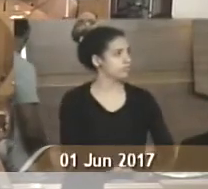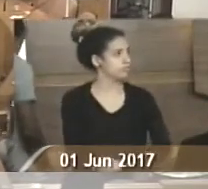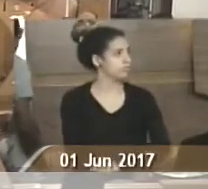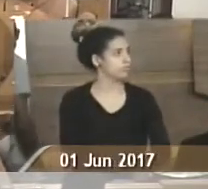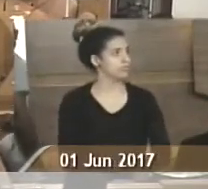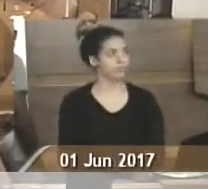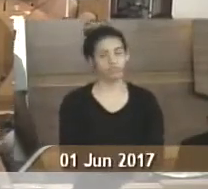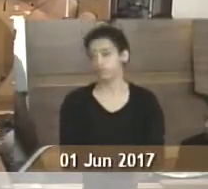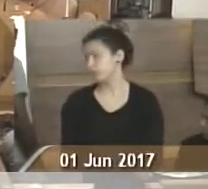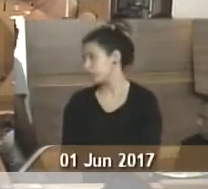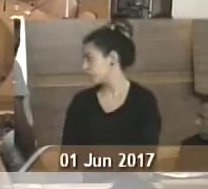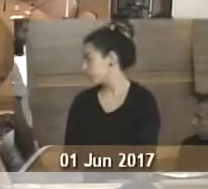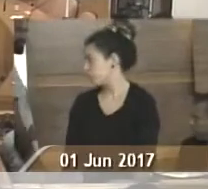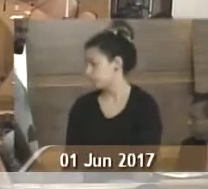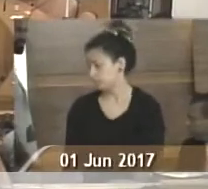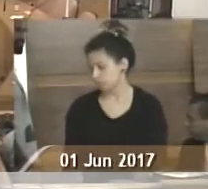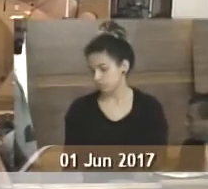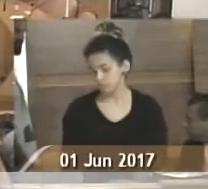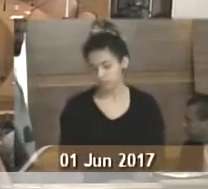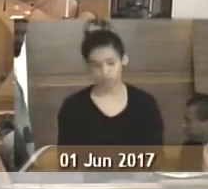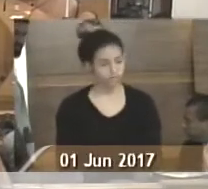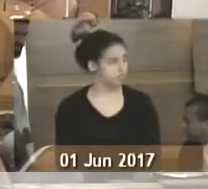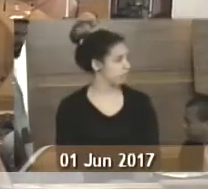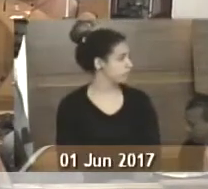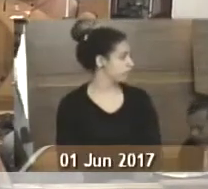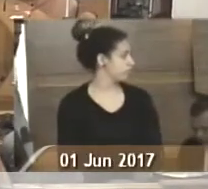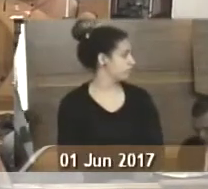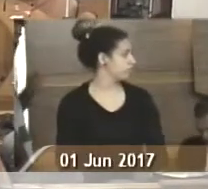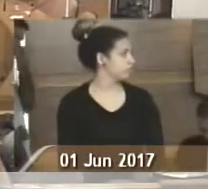Achou? Está aí?